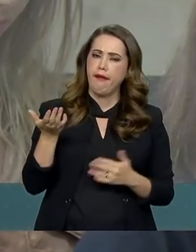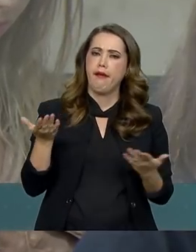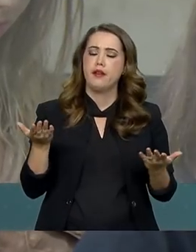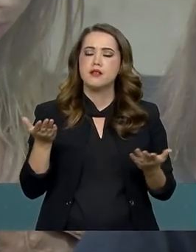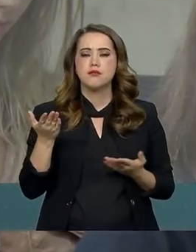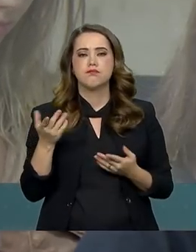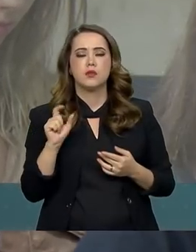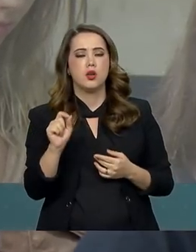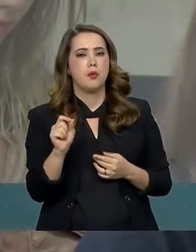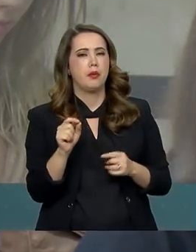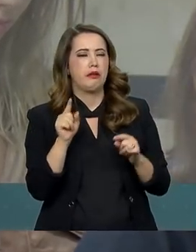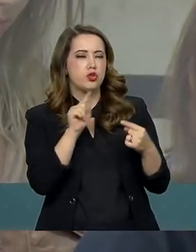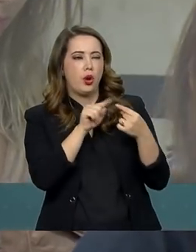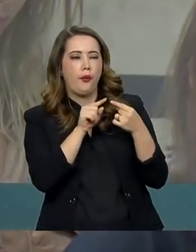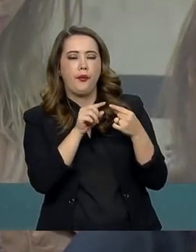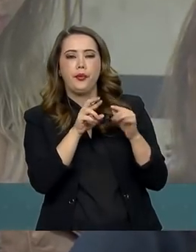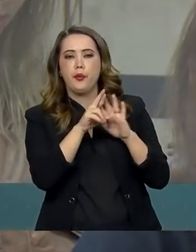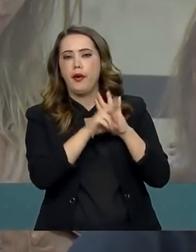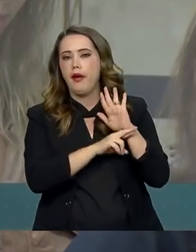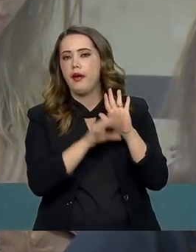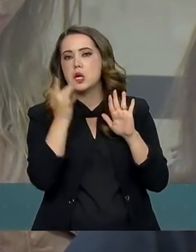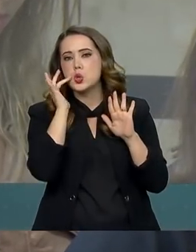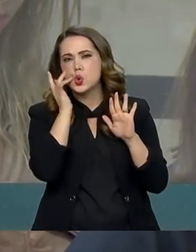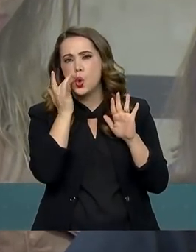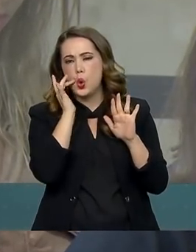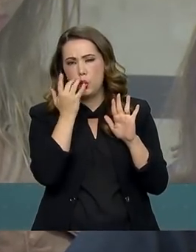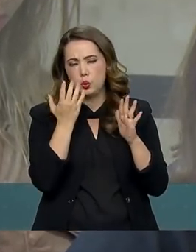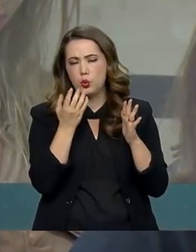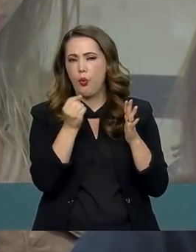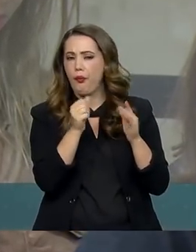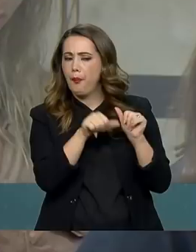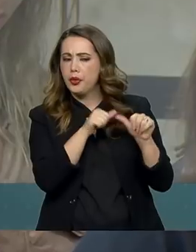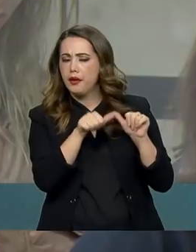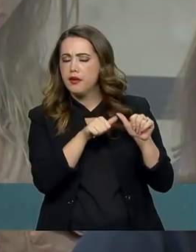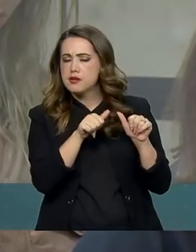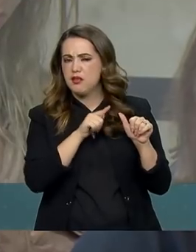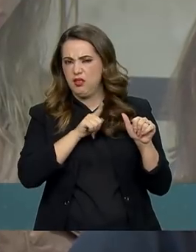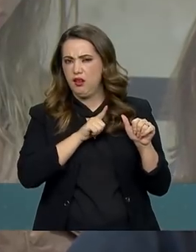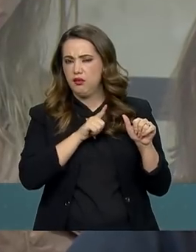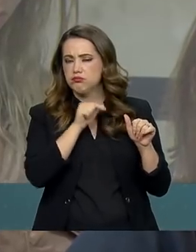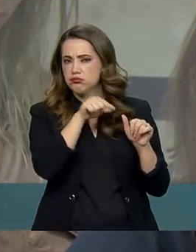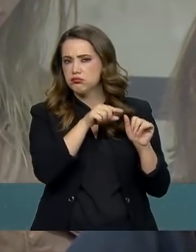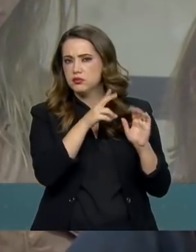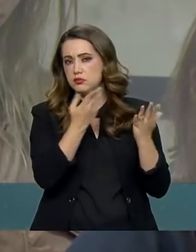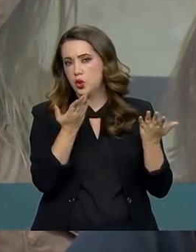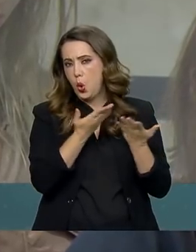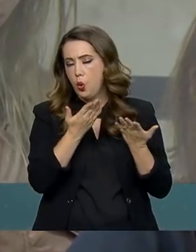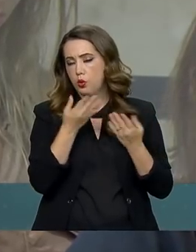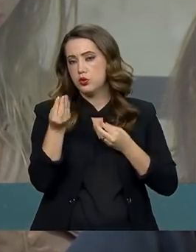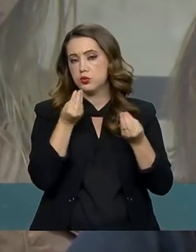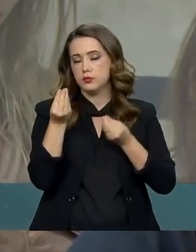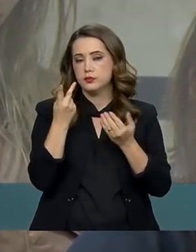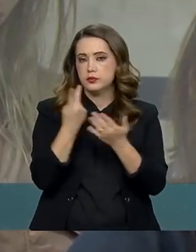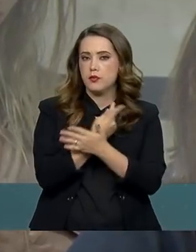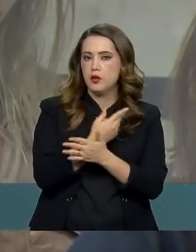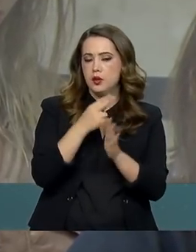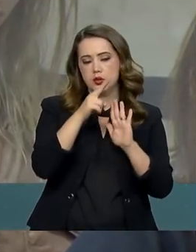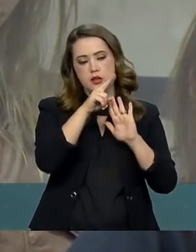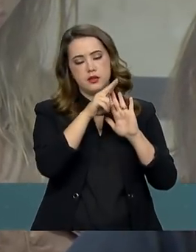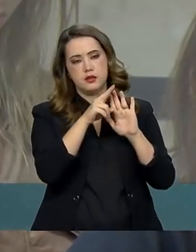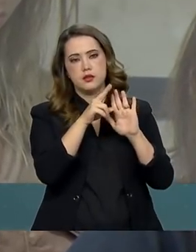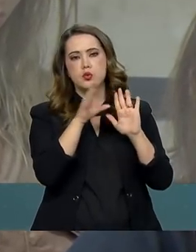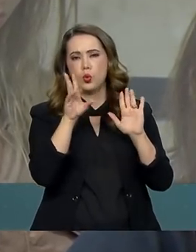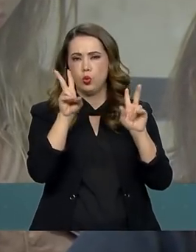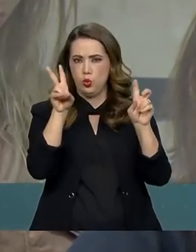de ouro, a chamada regra de ouro, se o governo pretende propor alguma alteração na atual modelagem da regra de ouro